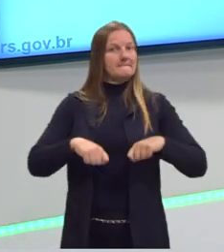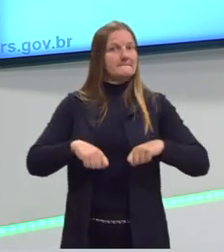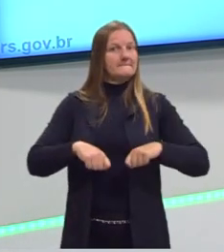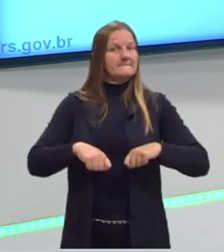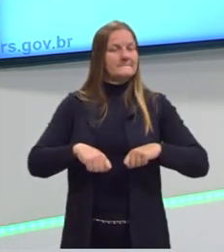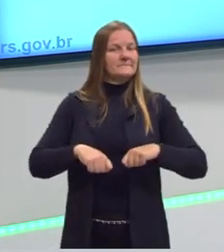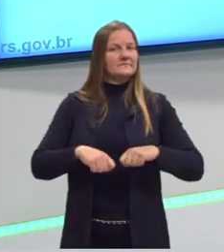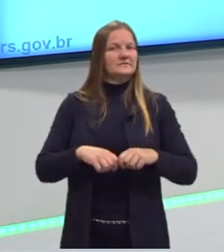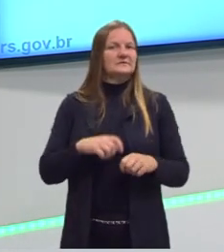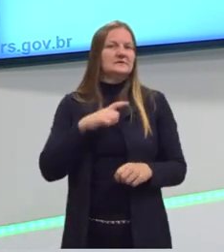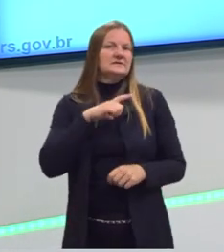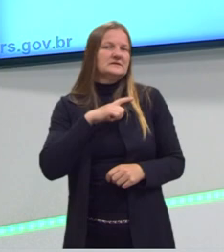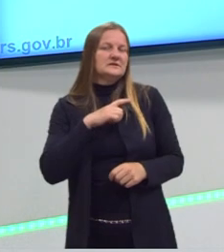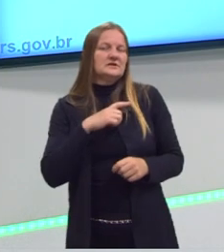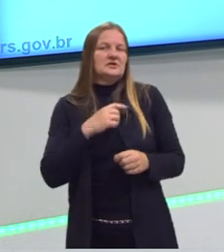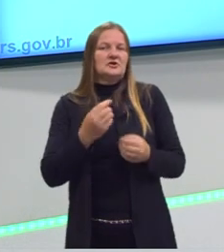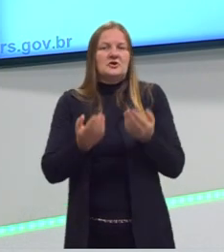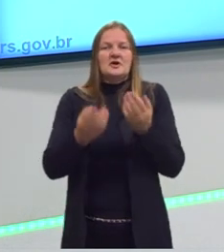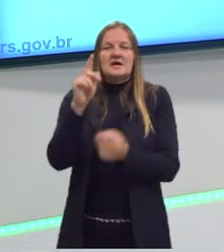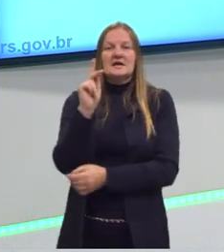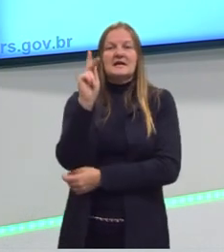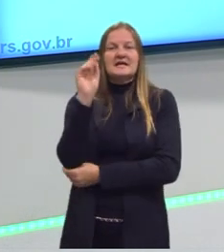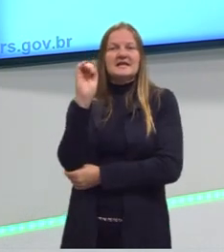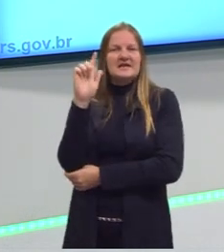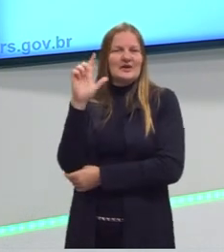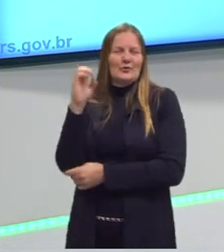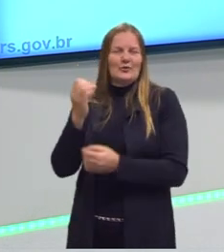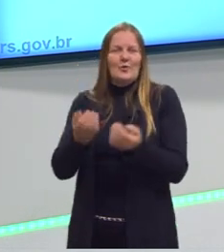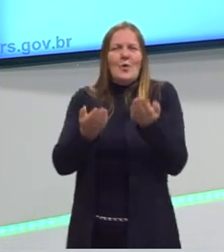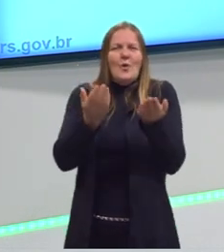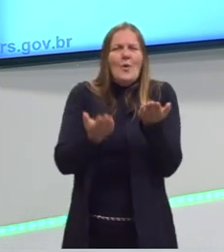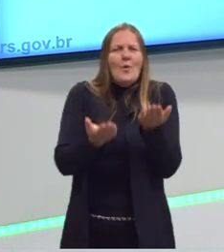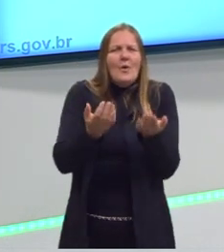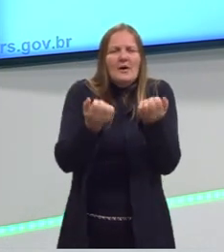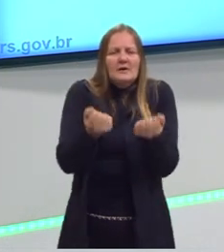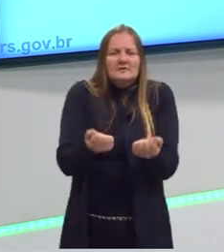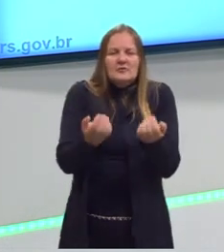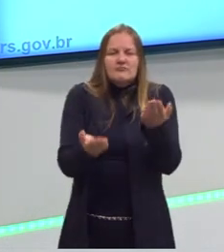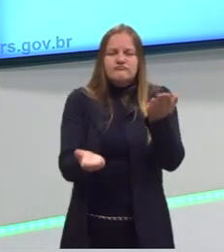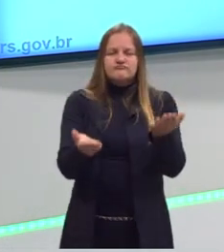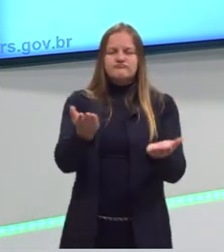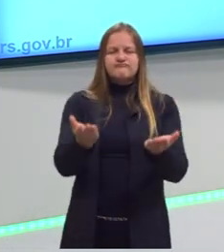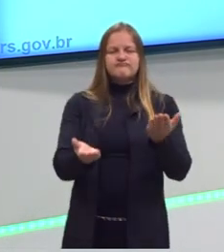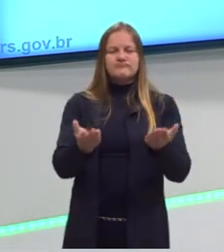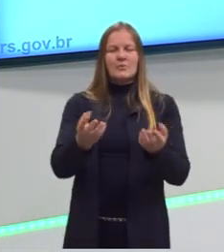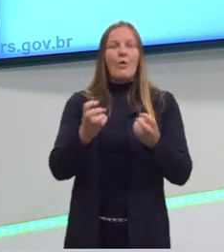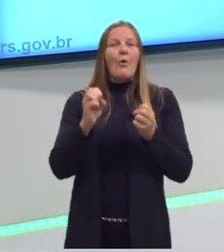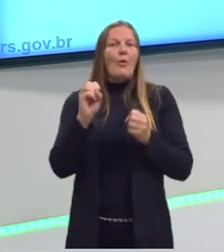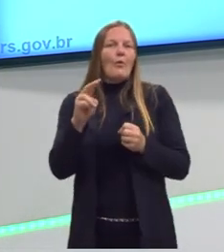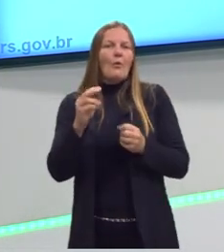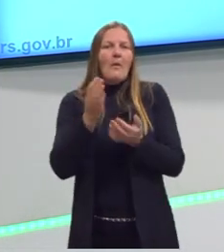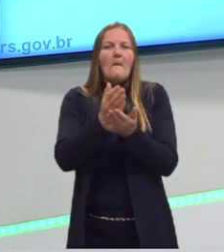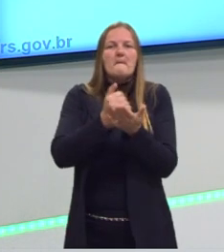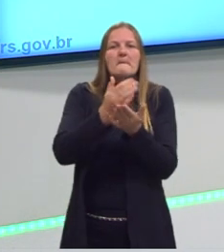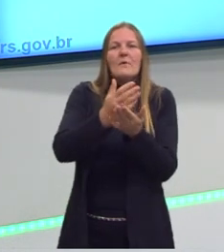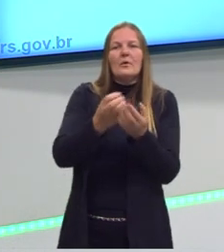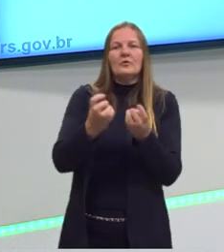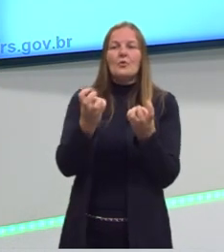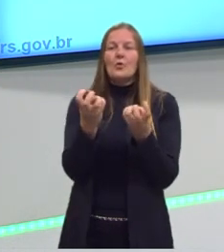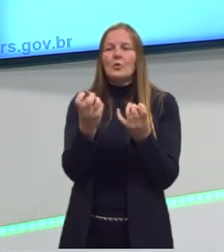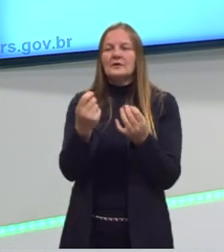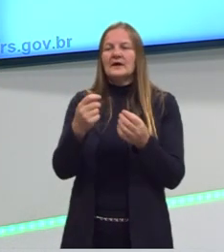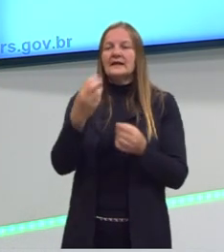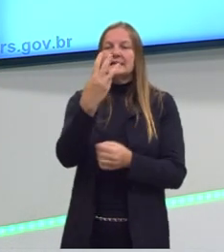falando em, se eu quero vender aquilo, ou eu posso simplesmente contar as unidades em um bolo que eu gastei